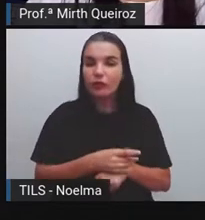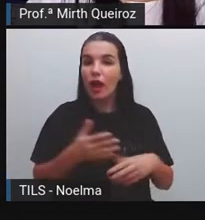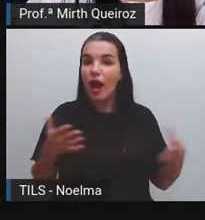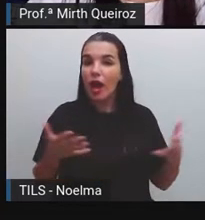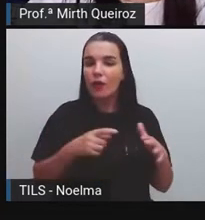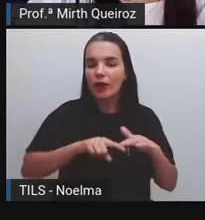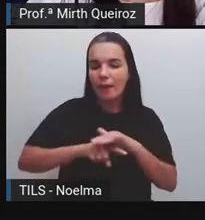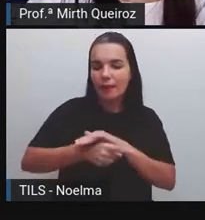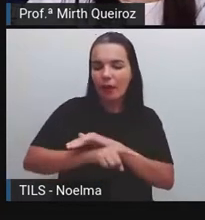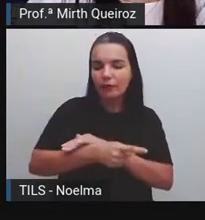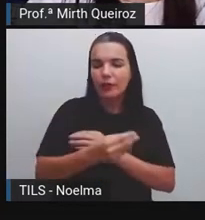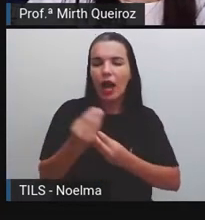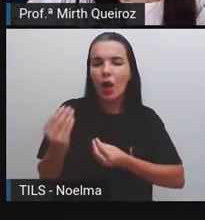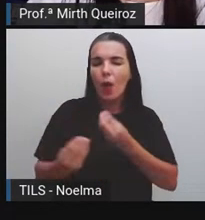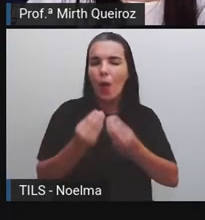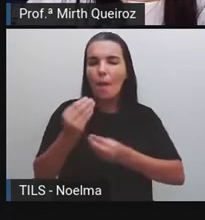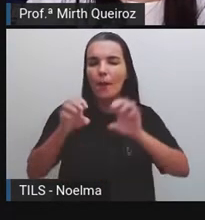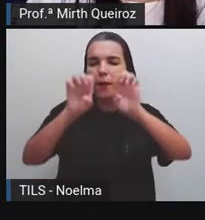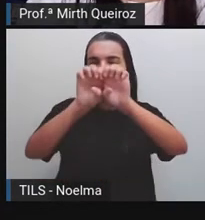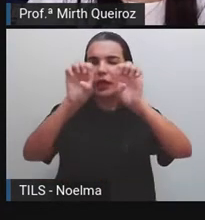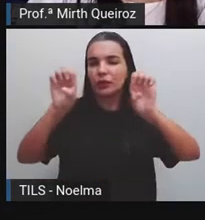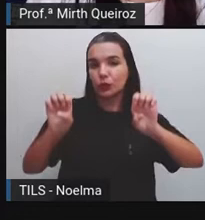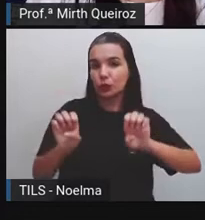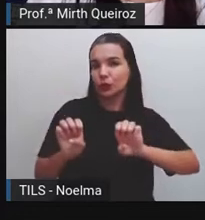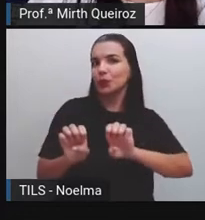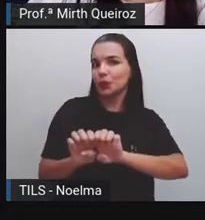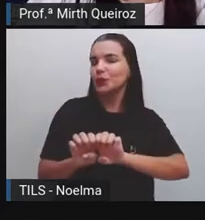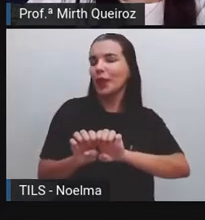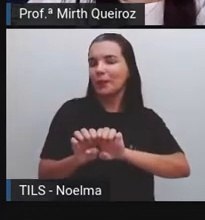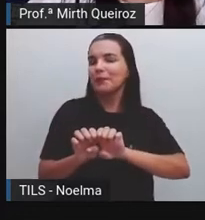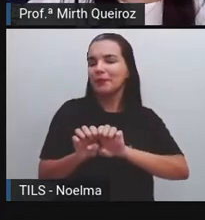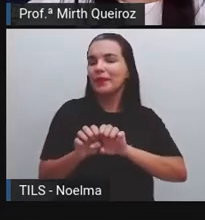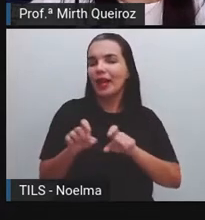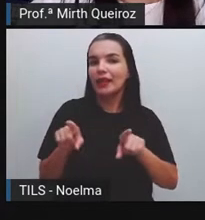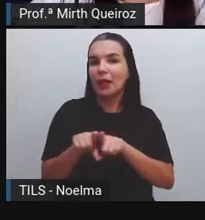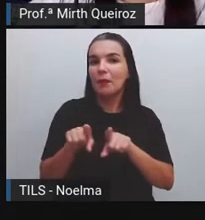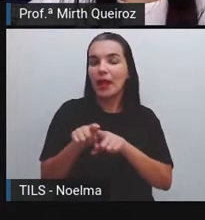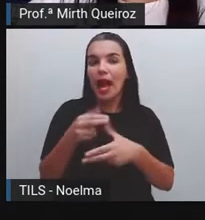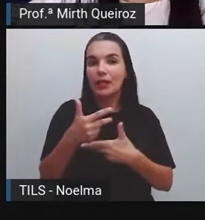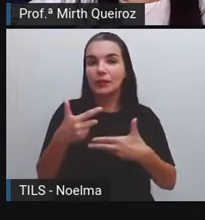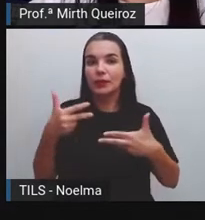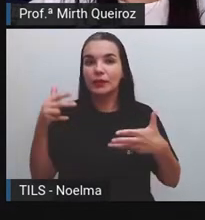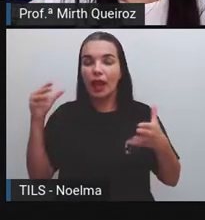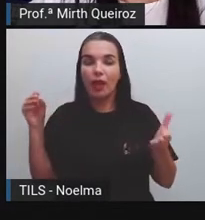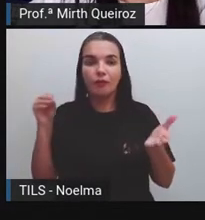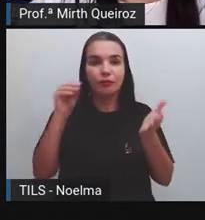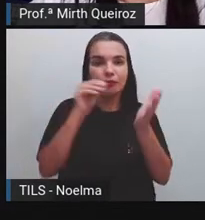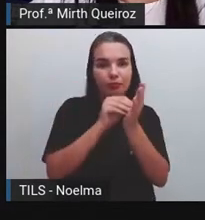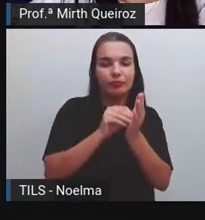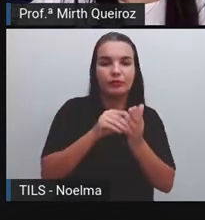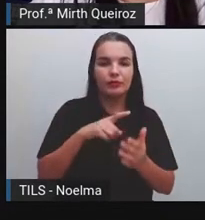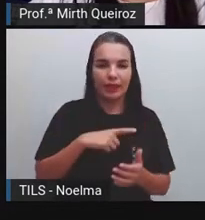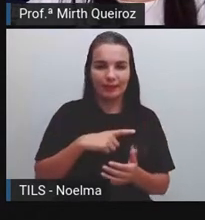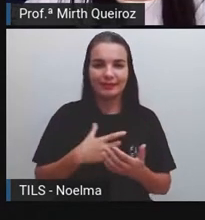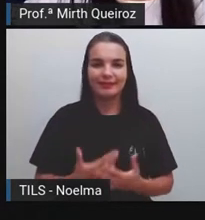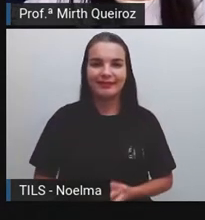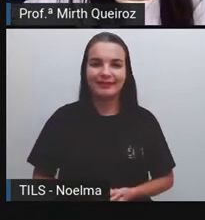a estrutura dessa história em quadrinhos, os elementos que estão envolvidos aí nessa composição, certo?